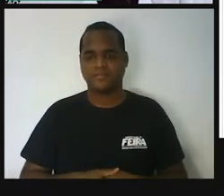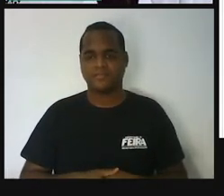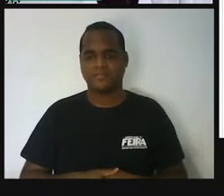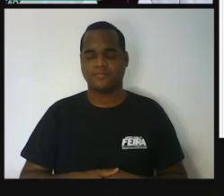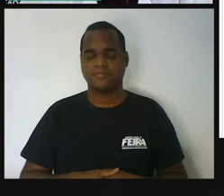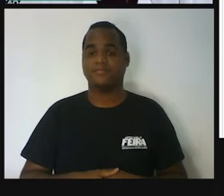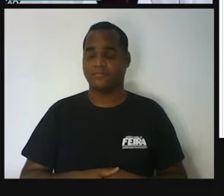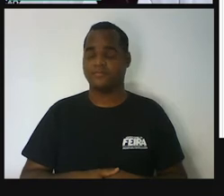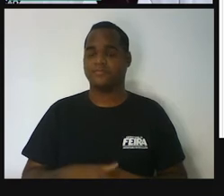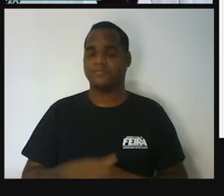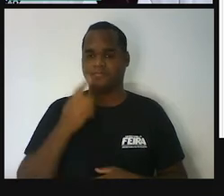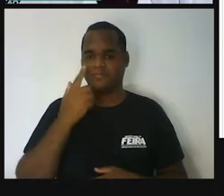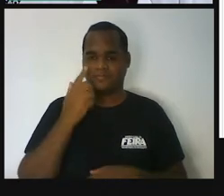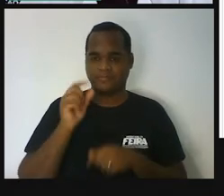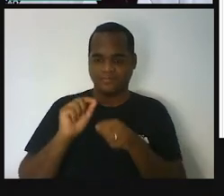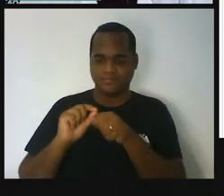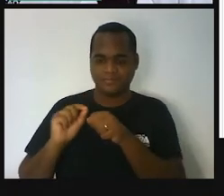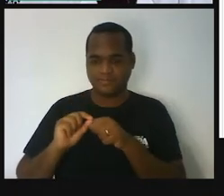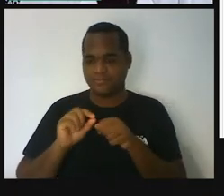o que é que eu vou fazer.